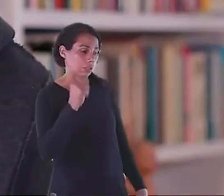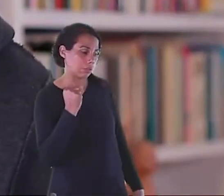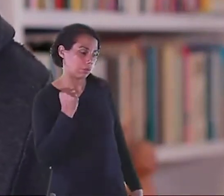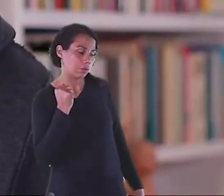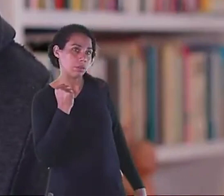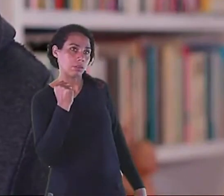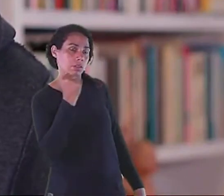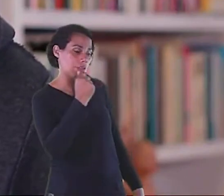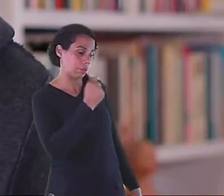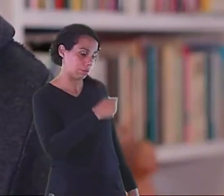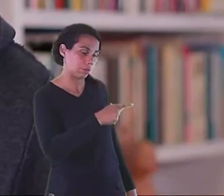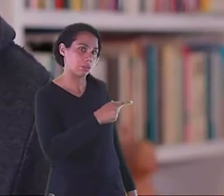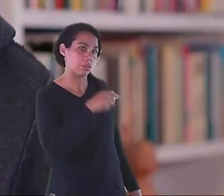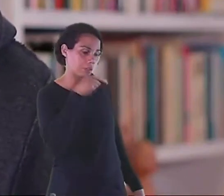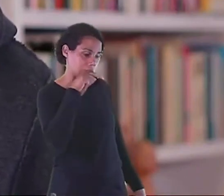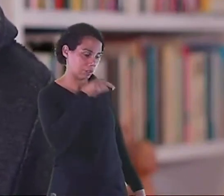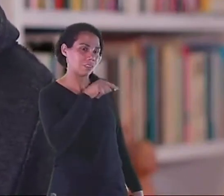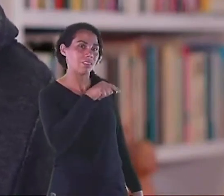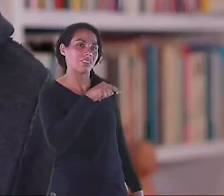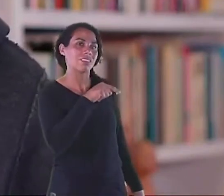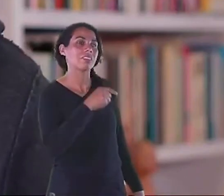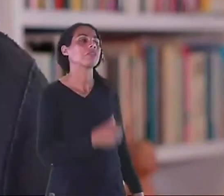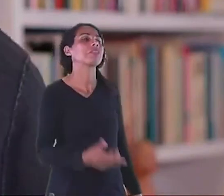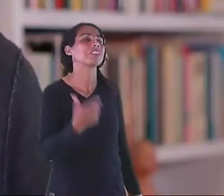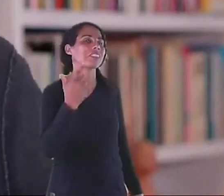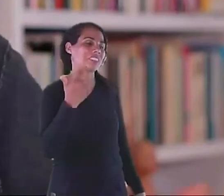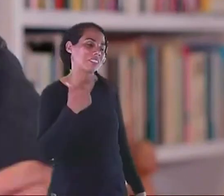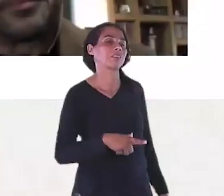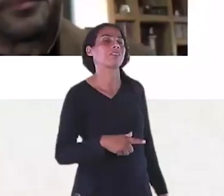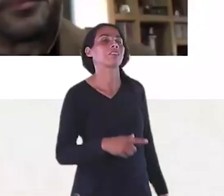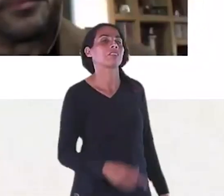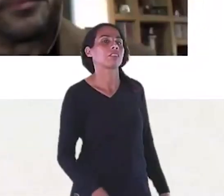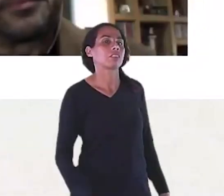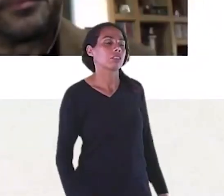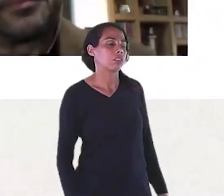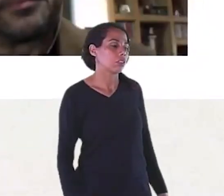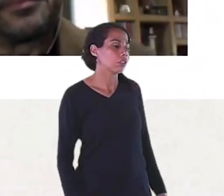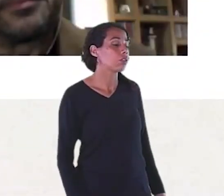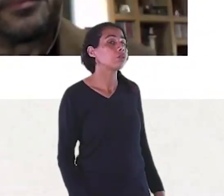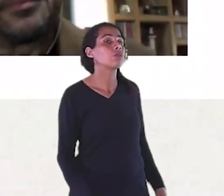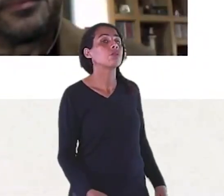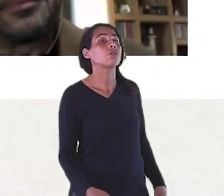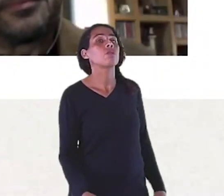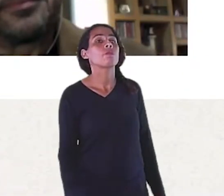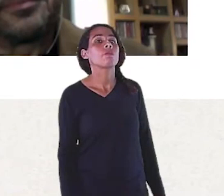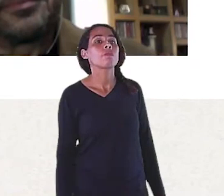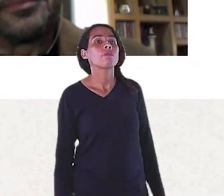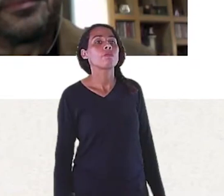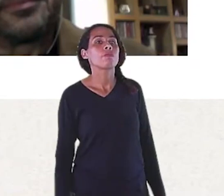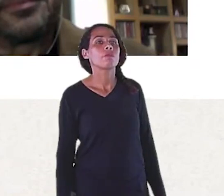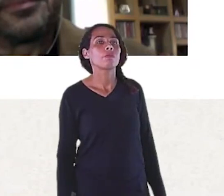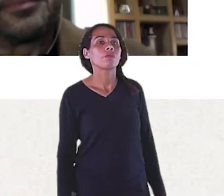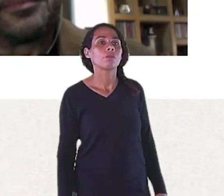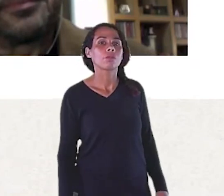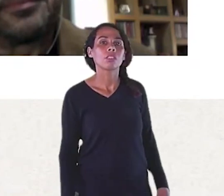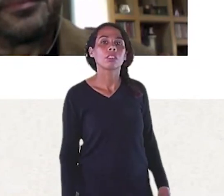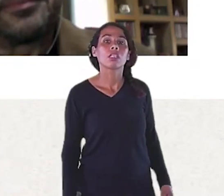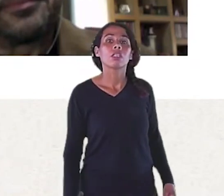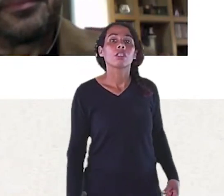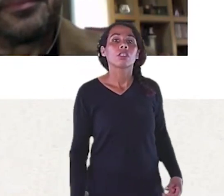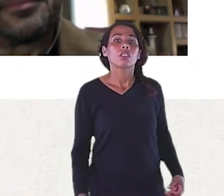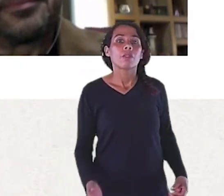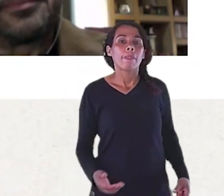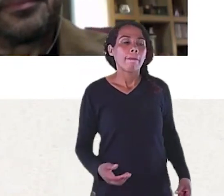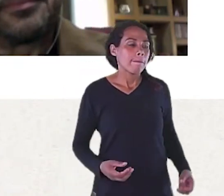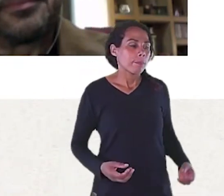aposentado Trabalha pouco Maldade Brincadeira Como é que você olha Para o seu passado Para a sua infância Para